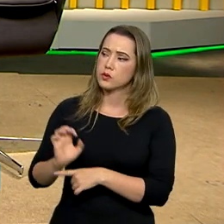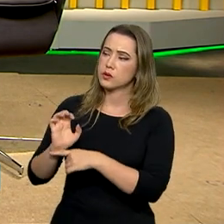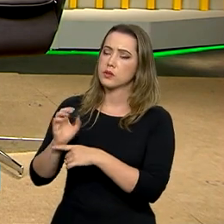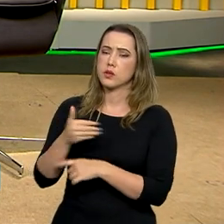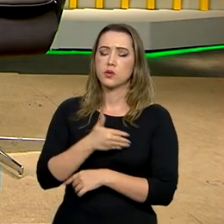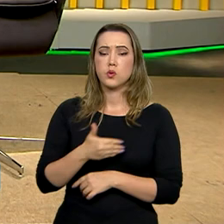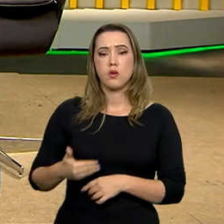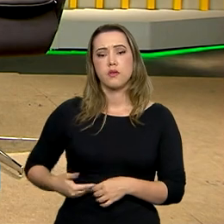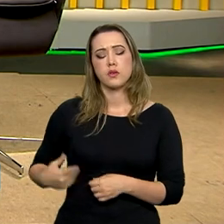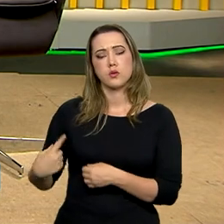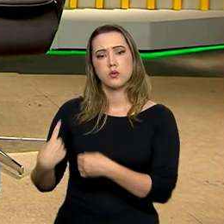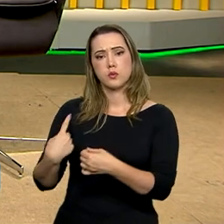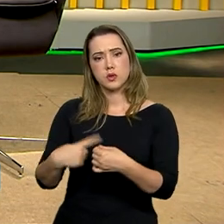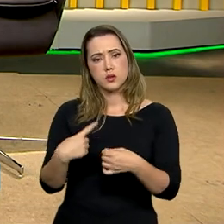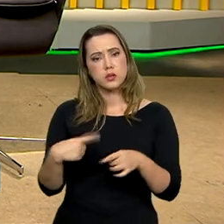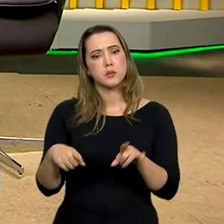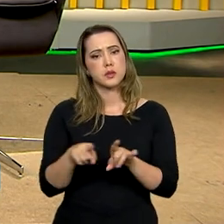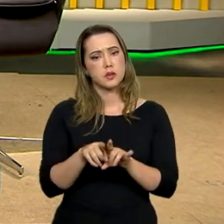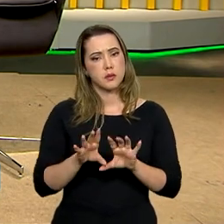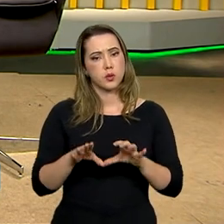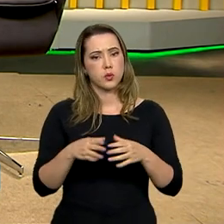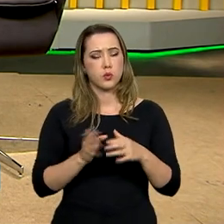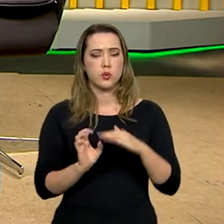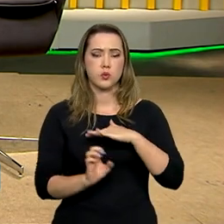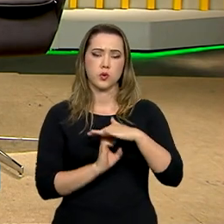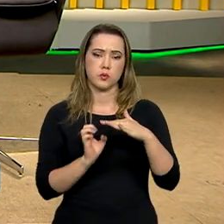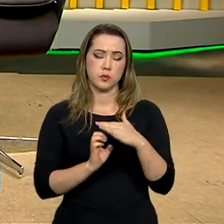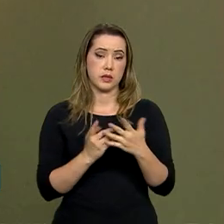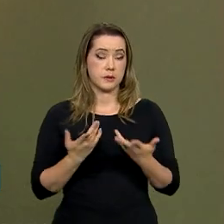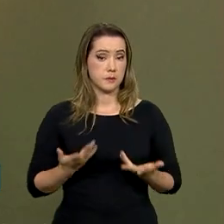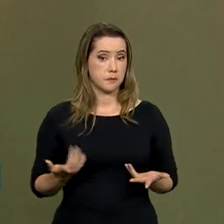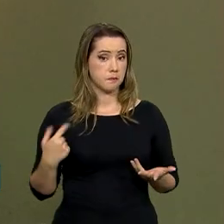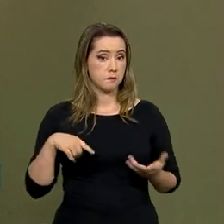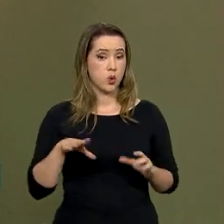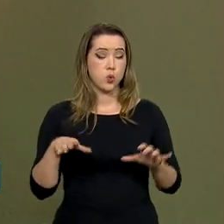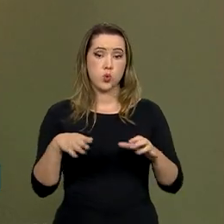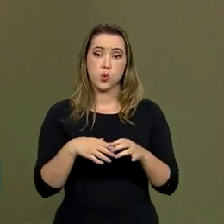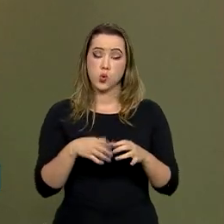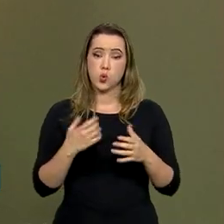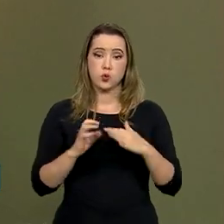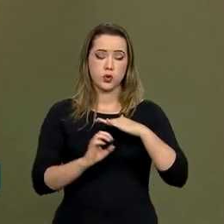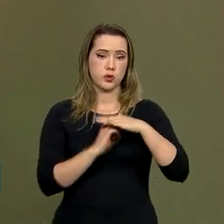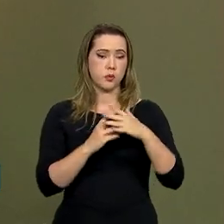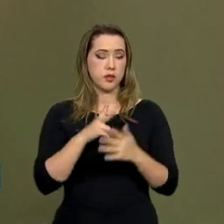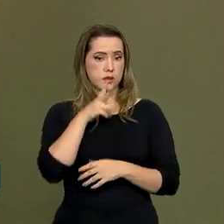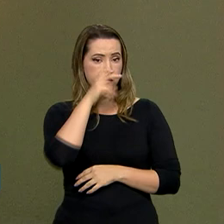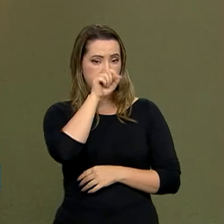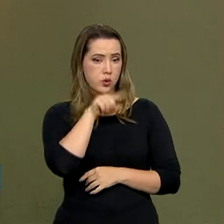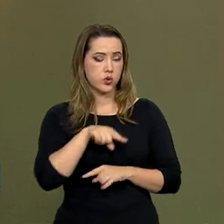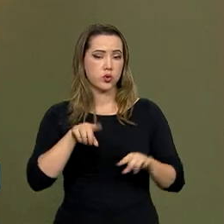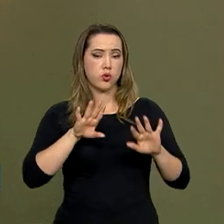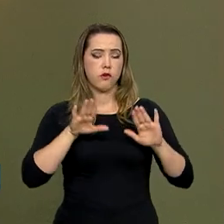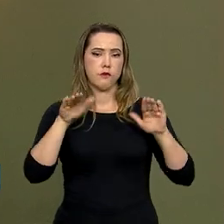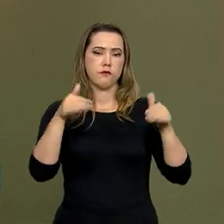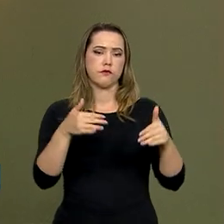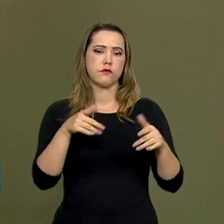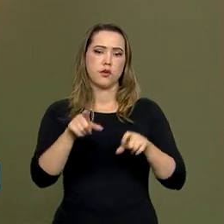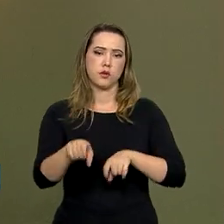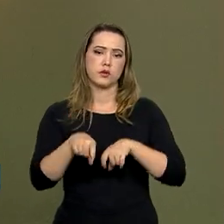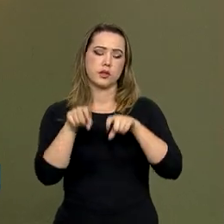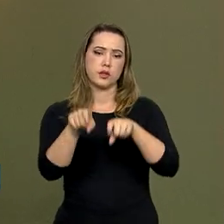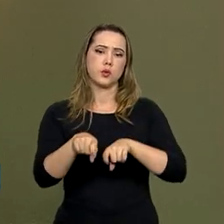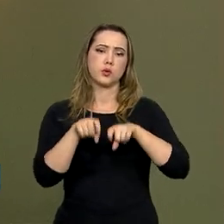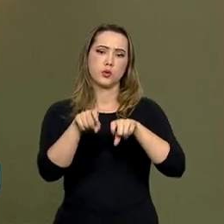municípios, mas também do setor empresarial. O setor empresarial aqui tem uma importância muito forte, em razão exatamente da produção